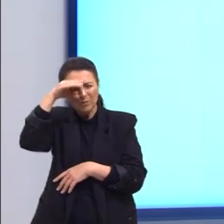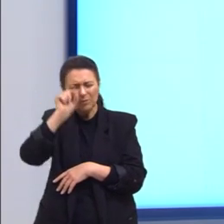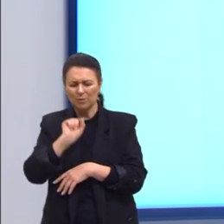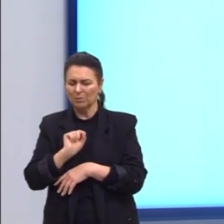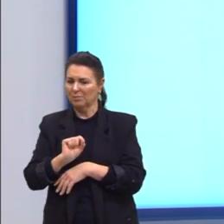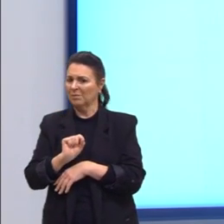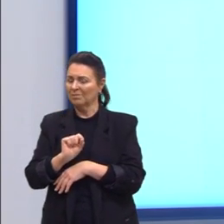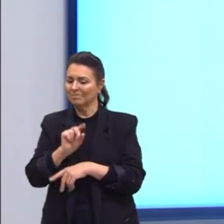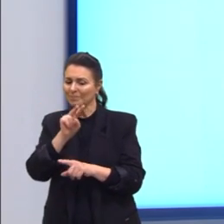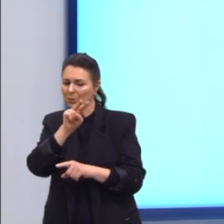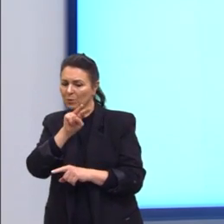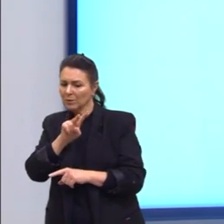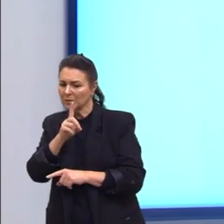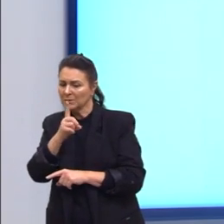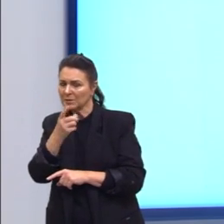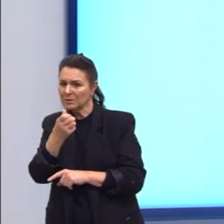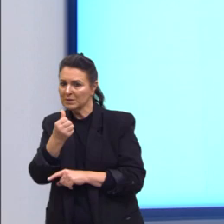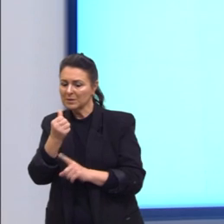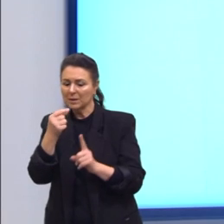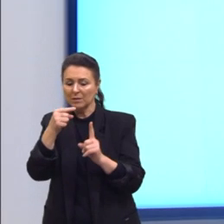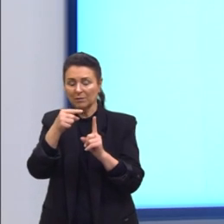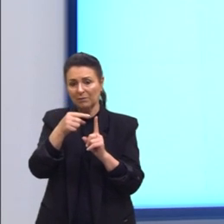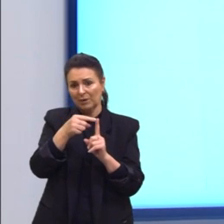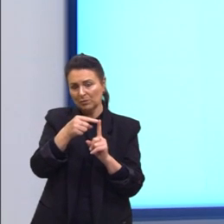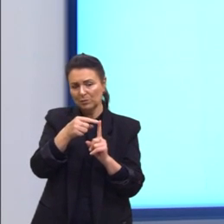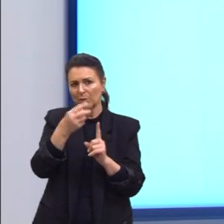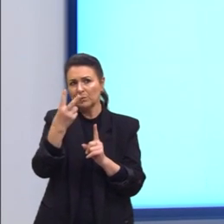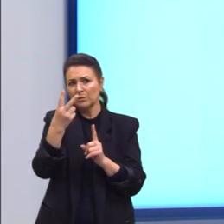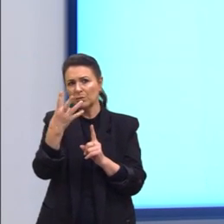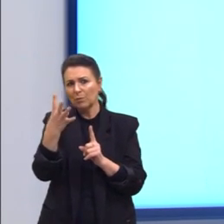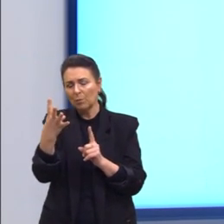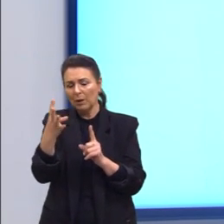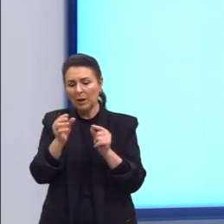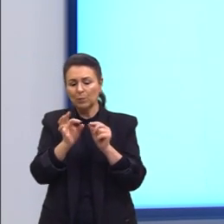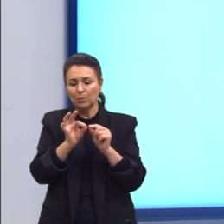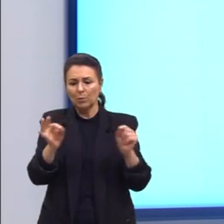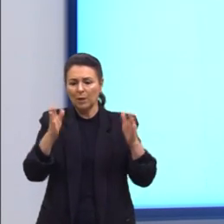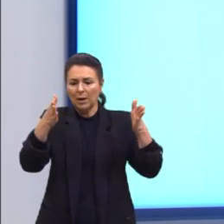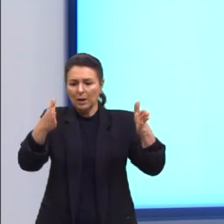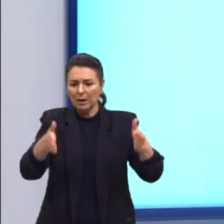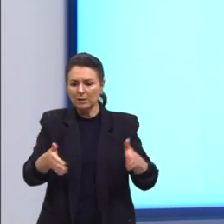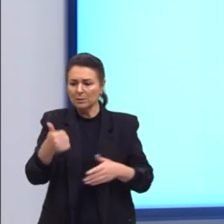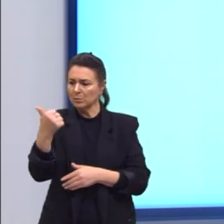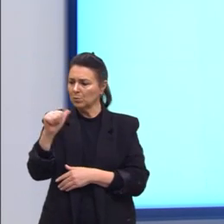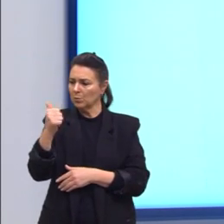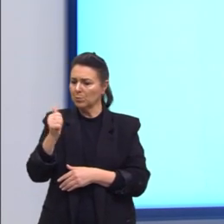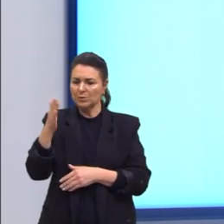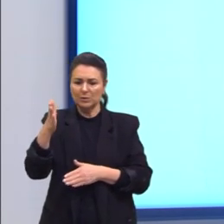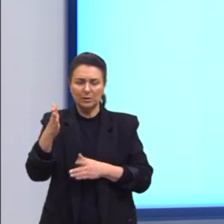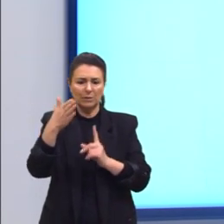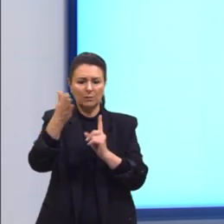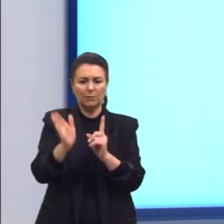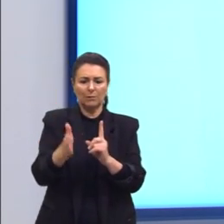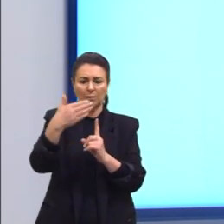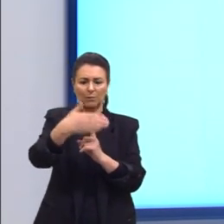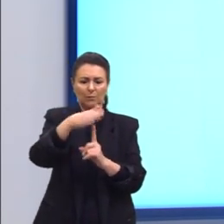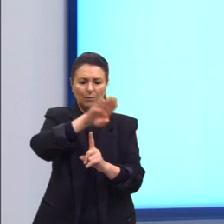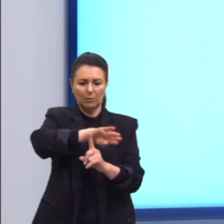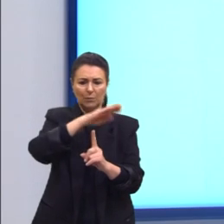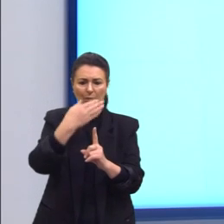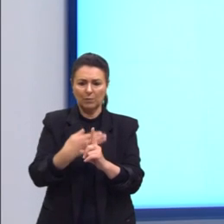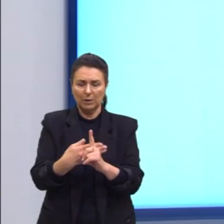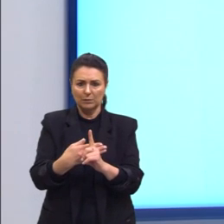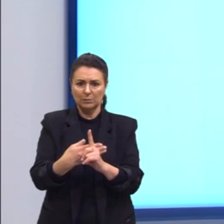tá? Olhando 16 vértices, 24 arestas e 11 faces. Eu olhei, bom, eu tenho